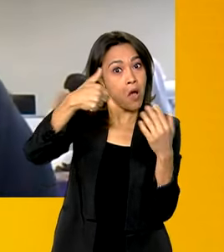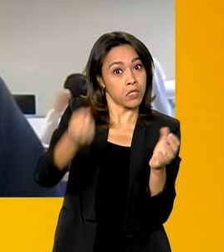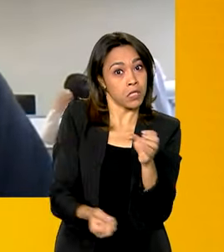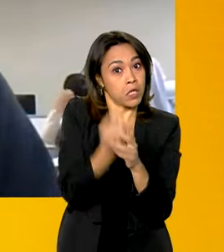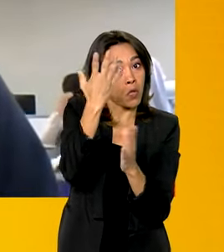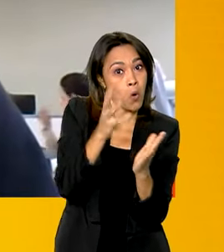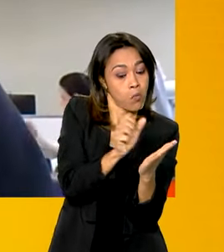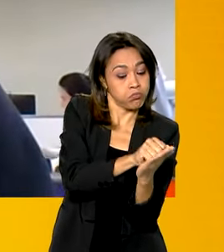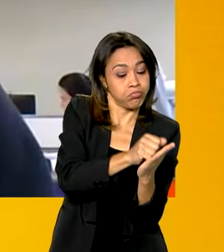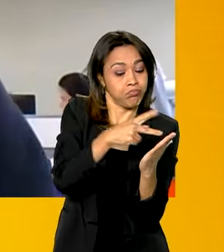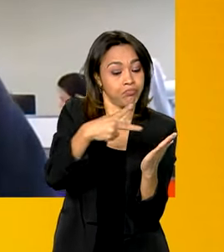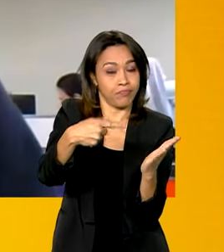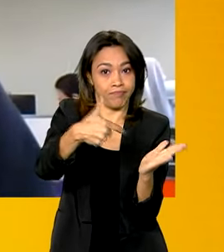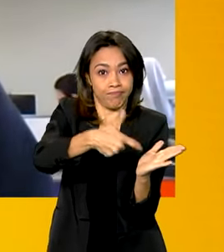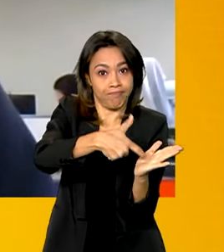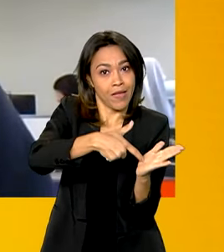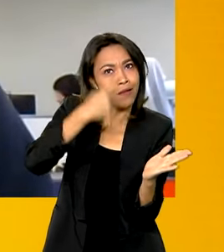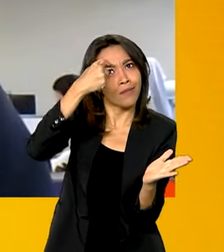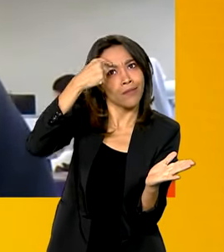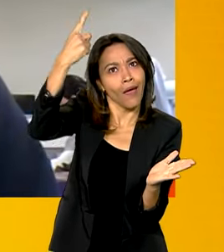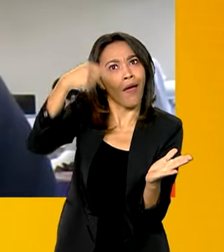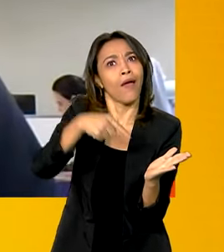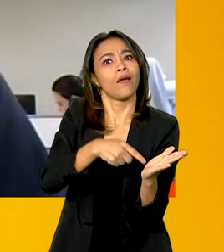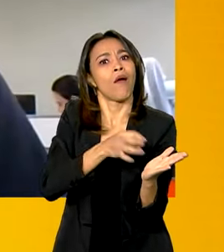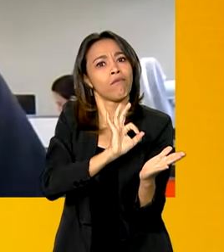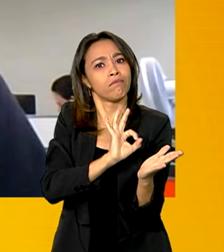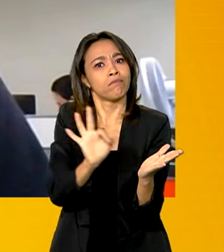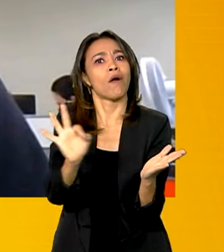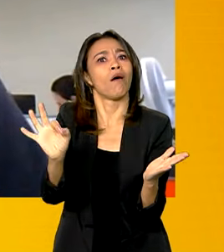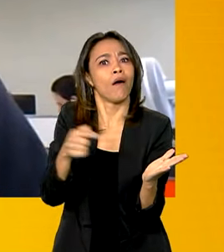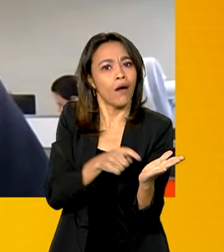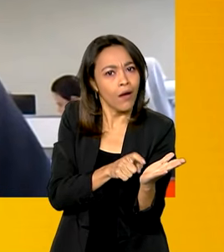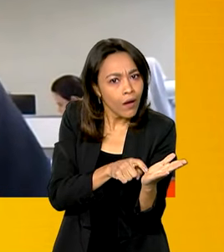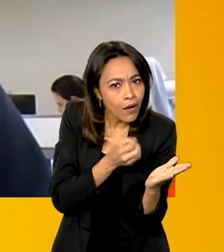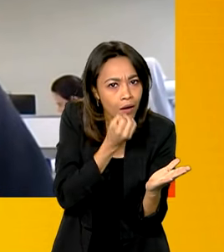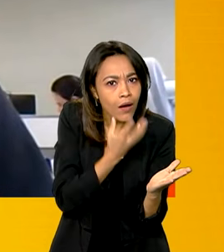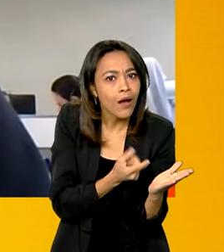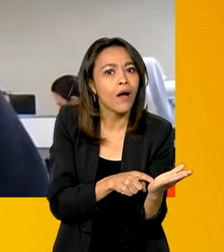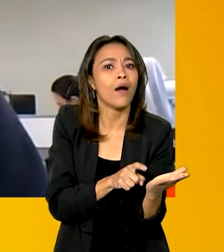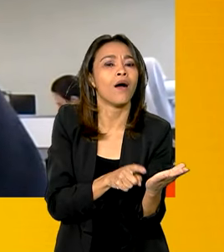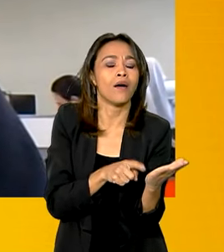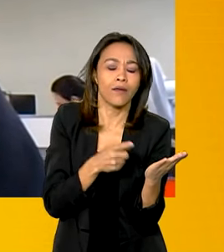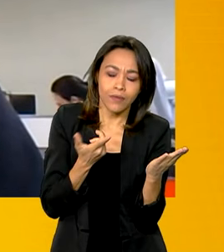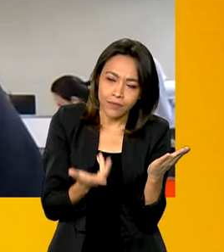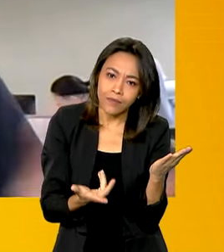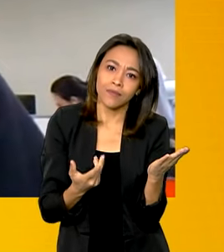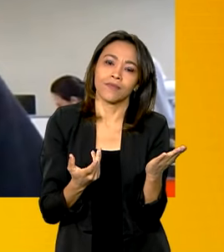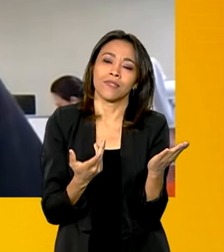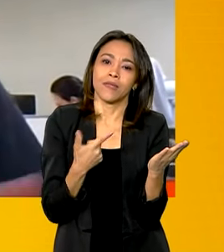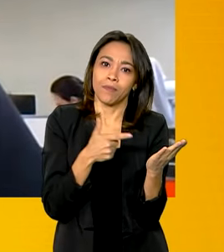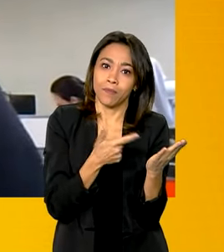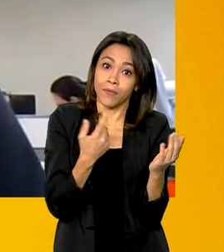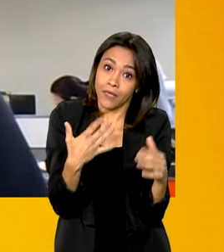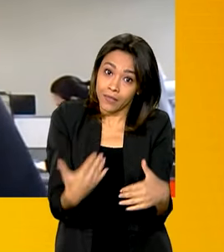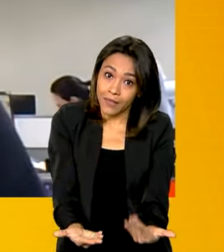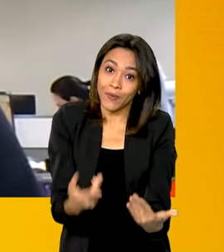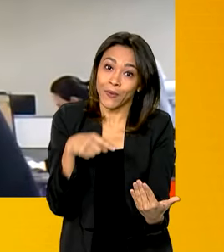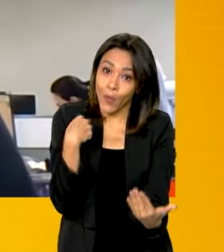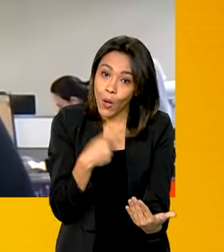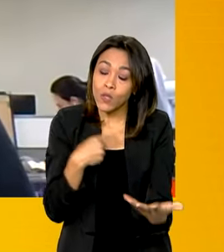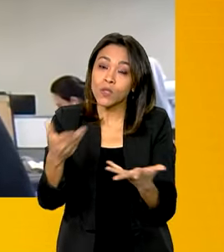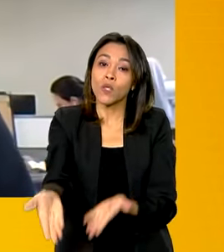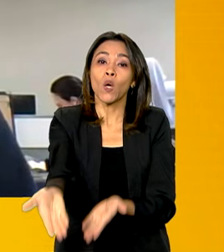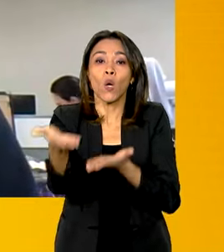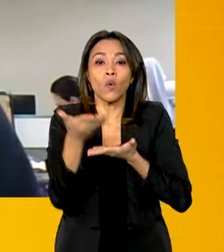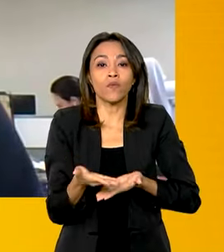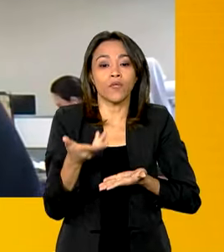pela ideia por trás dele e pela construção do aplicativo mobile em si. Então, a gente convida todos